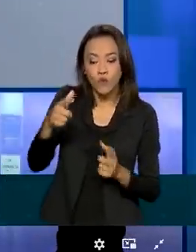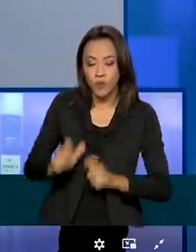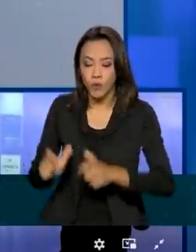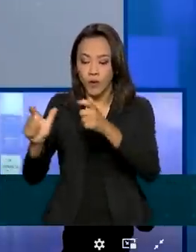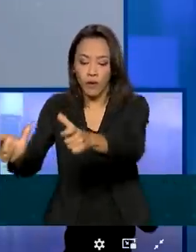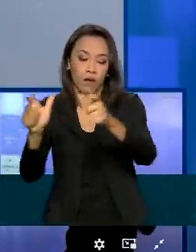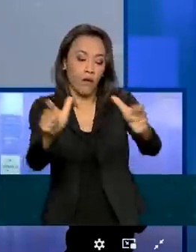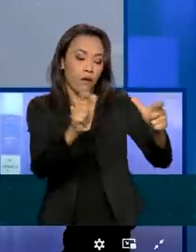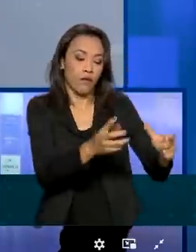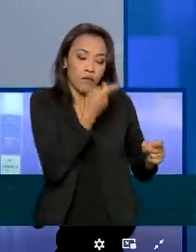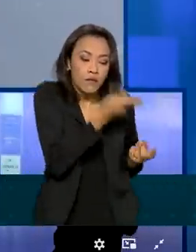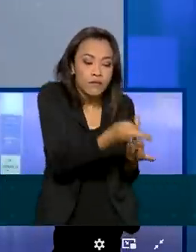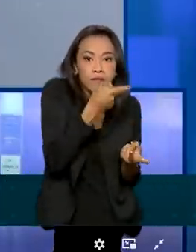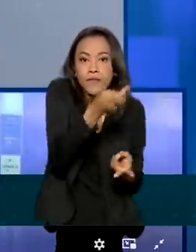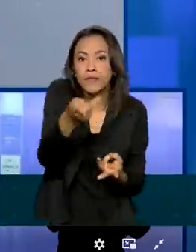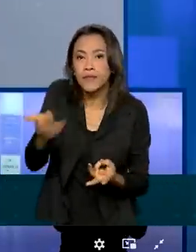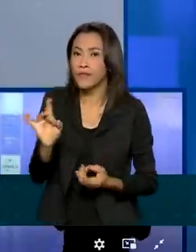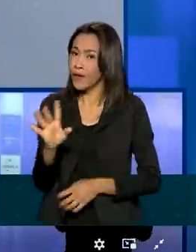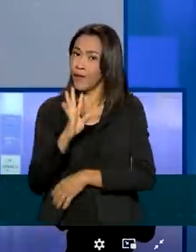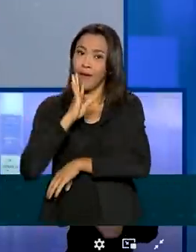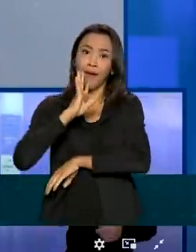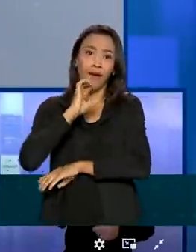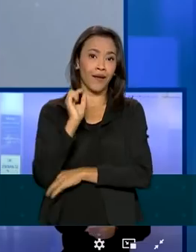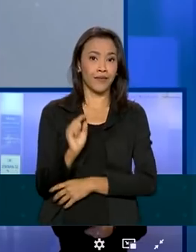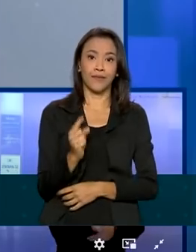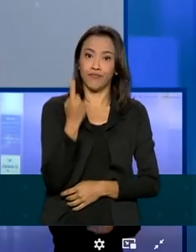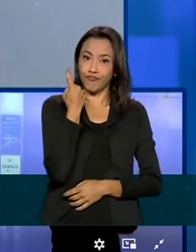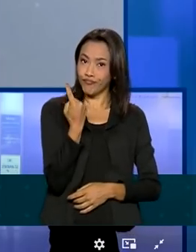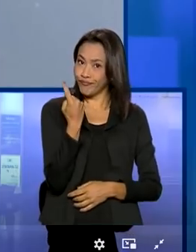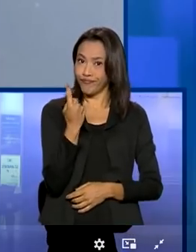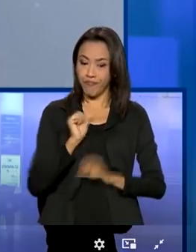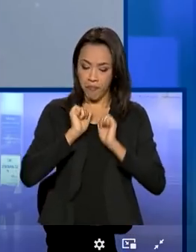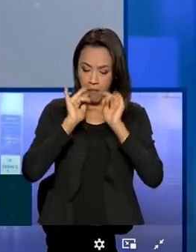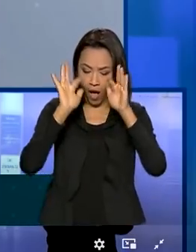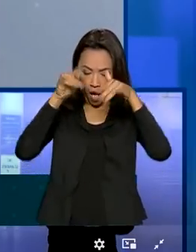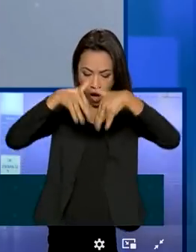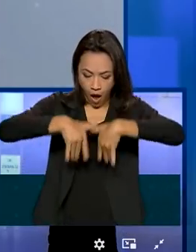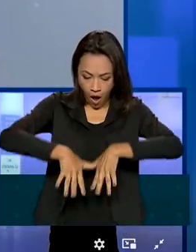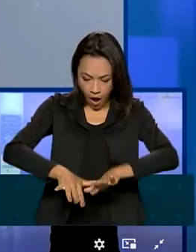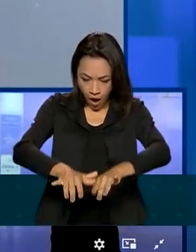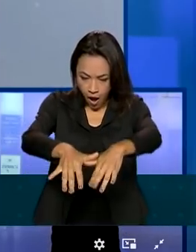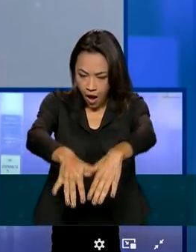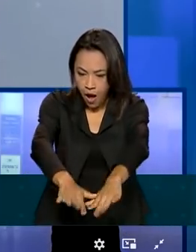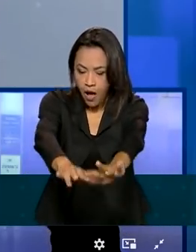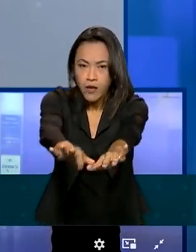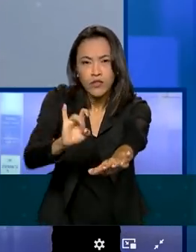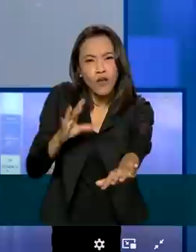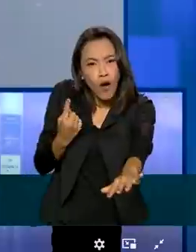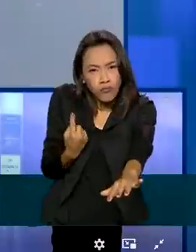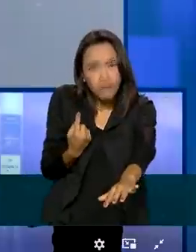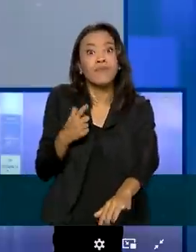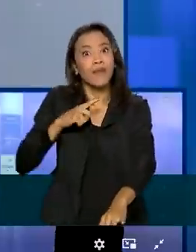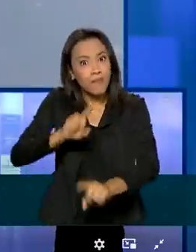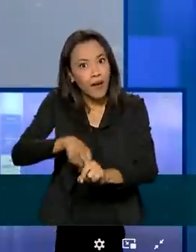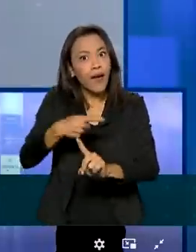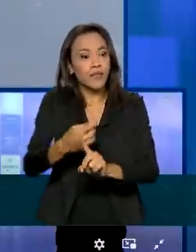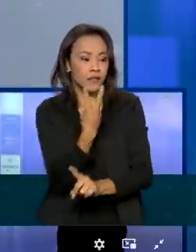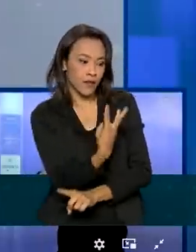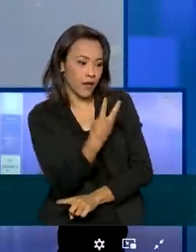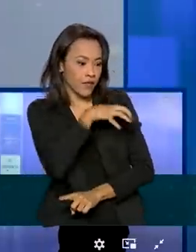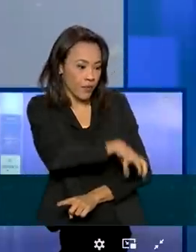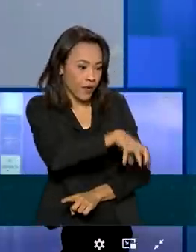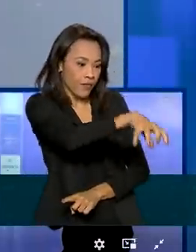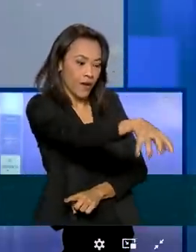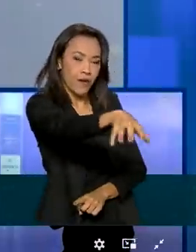na região, que hoje praticamente só se conhece o polo onde estão as quedas da água. Nós temos três novos polos que vão ser desenvolvidos,